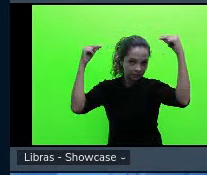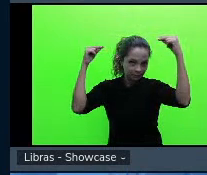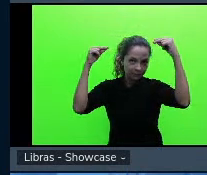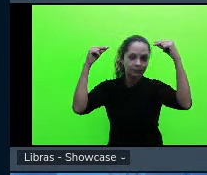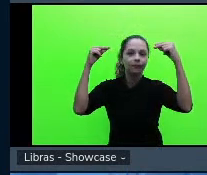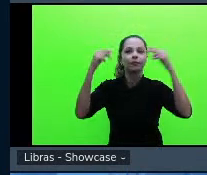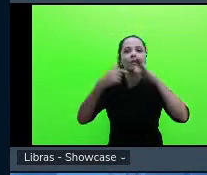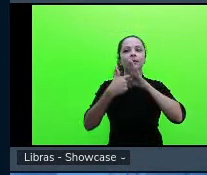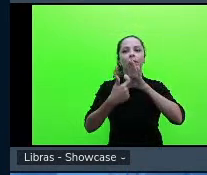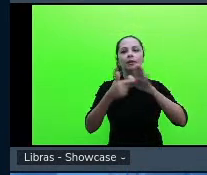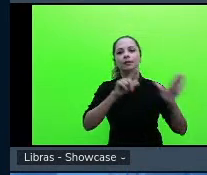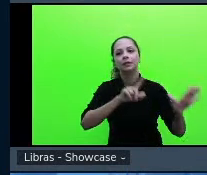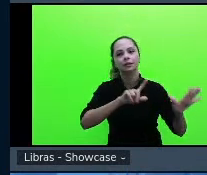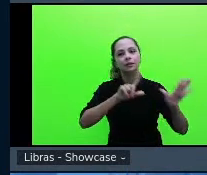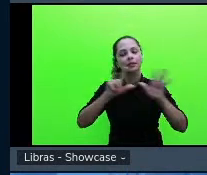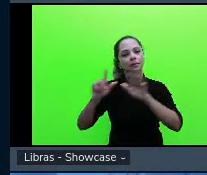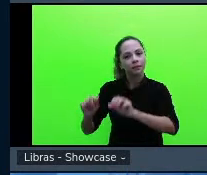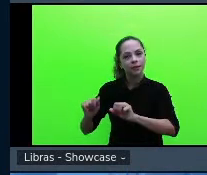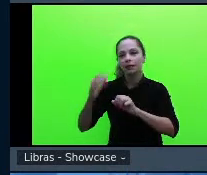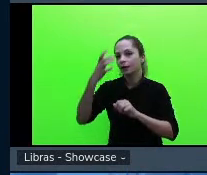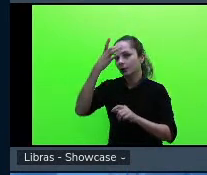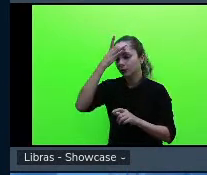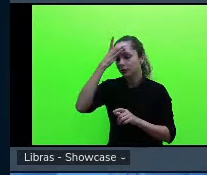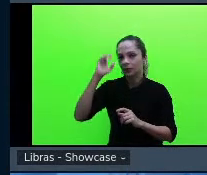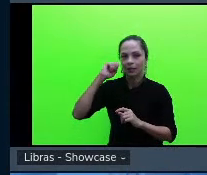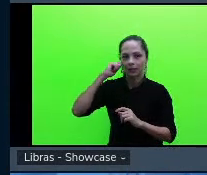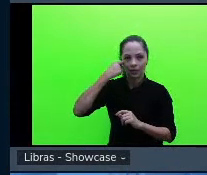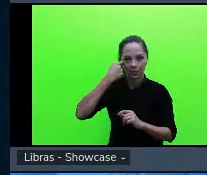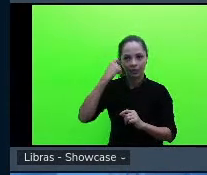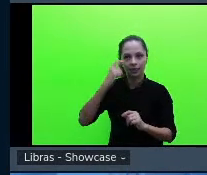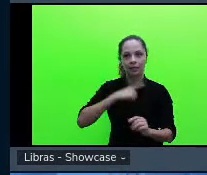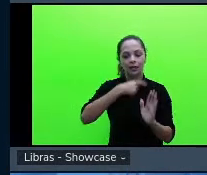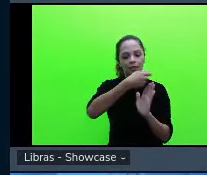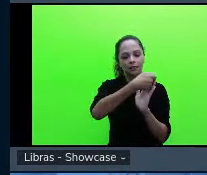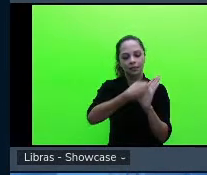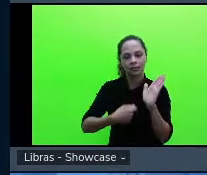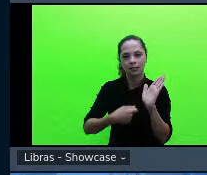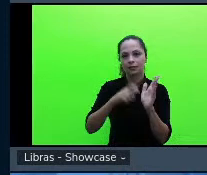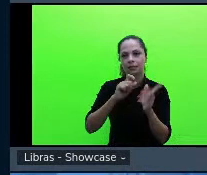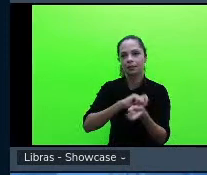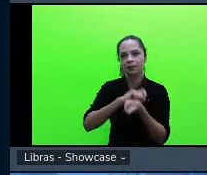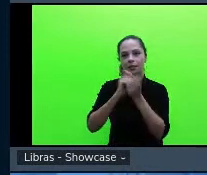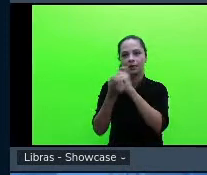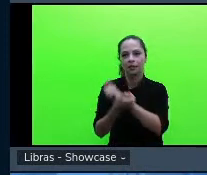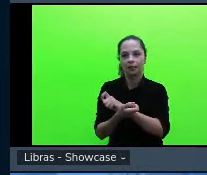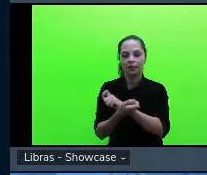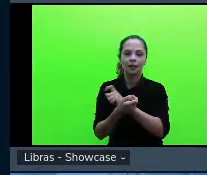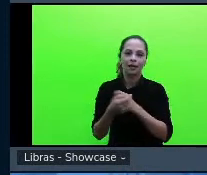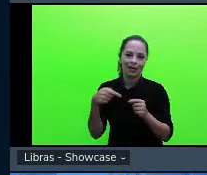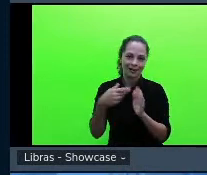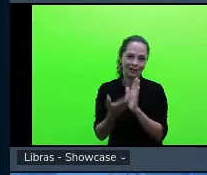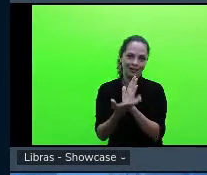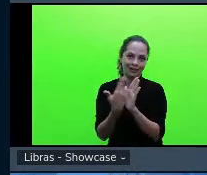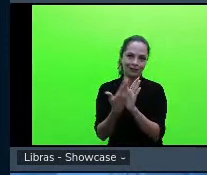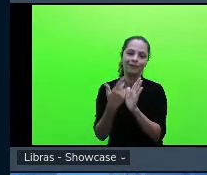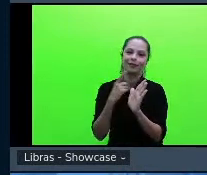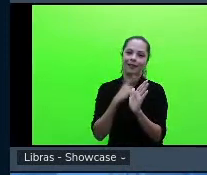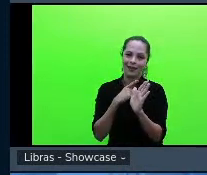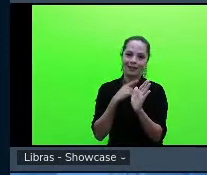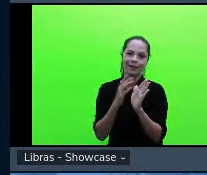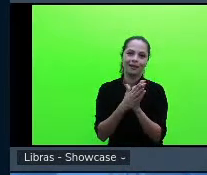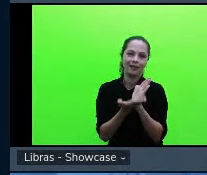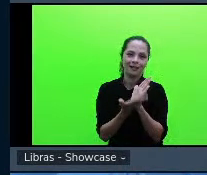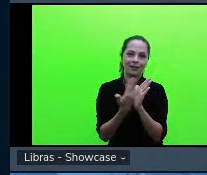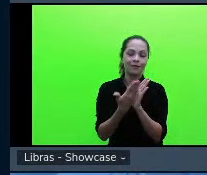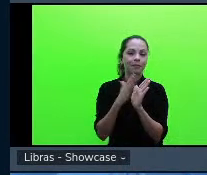negra então eles pegaram esses textos e adaptaram tanto que a menina bonita do laço de fita tem um livro e eles adaptaram